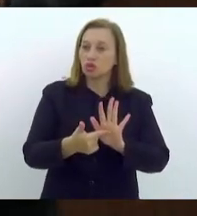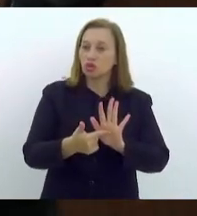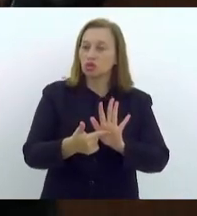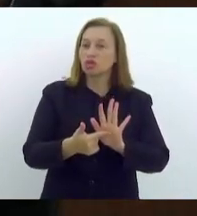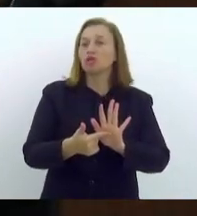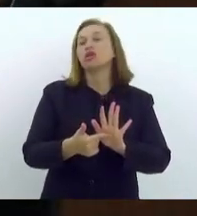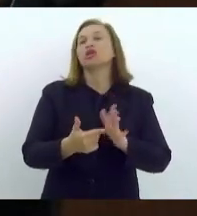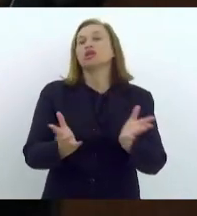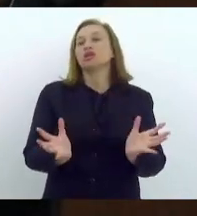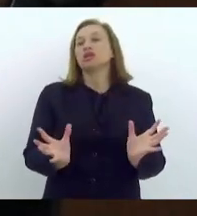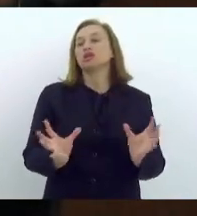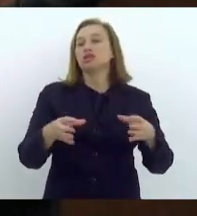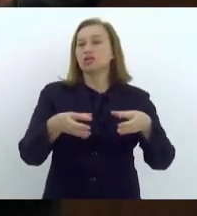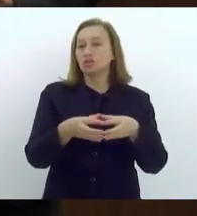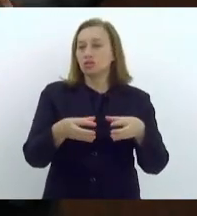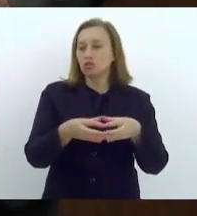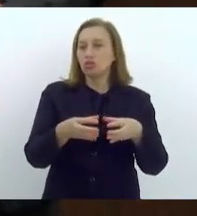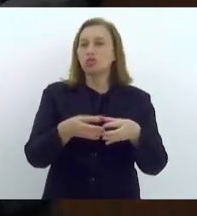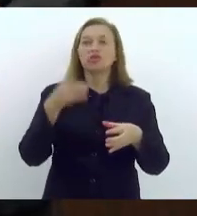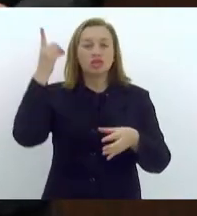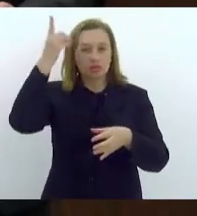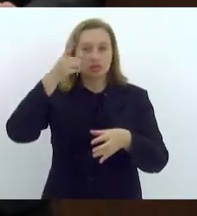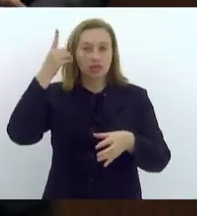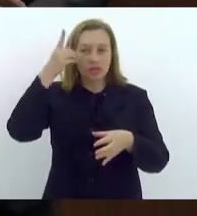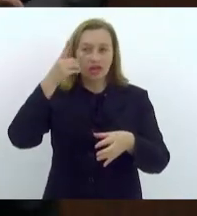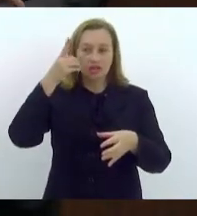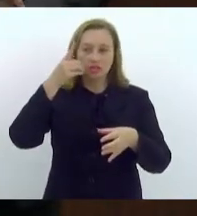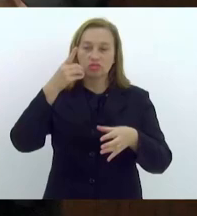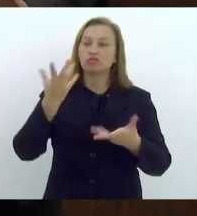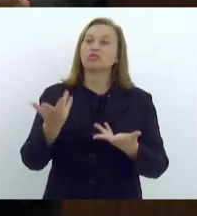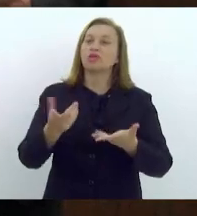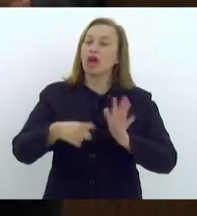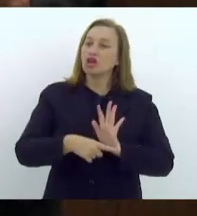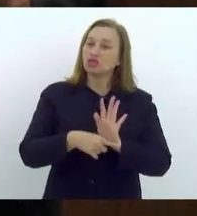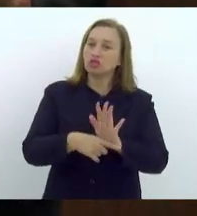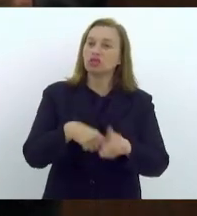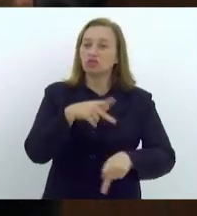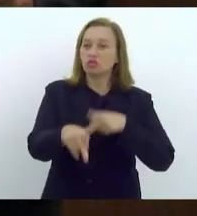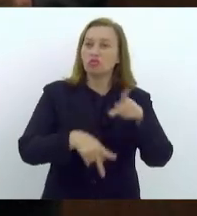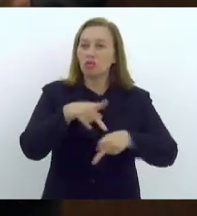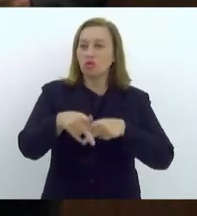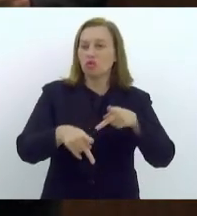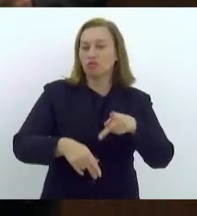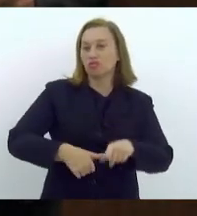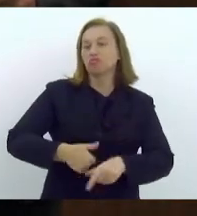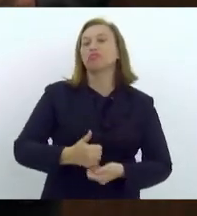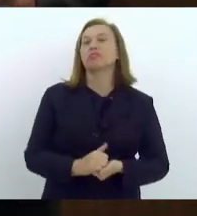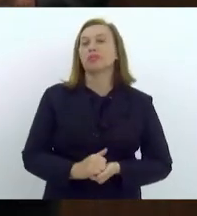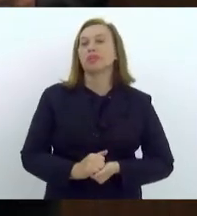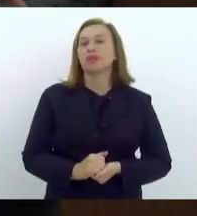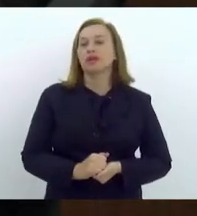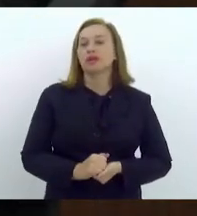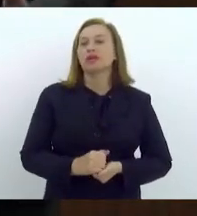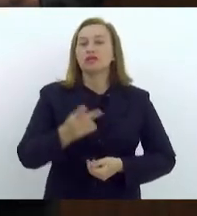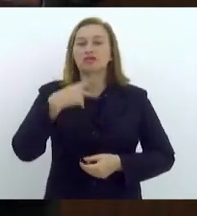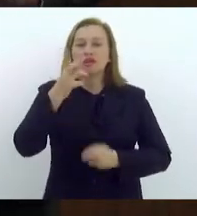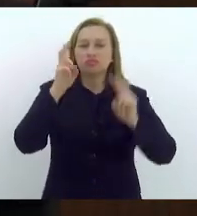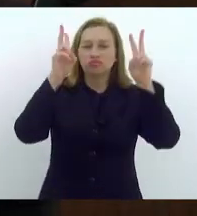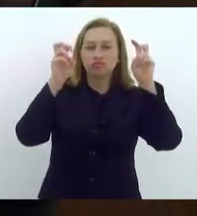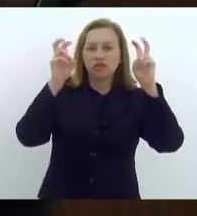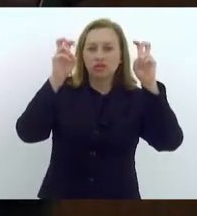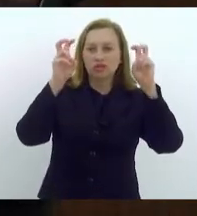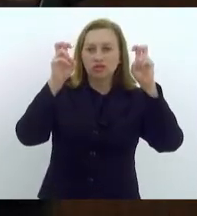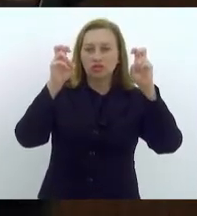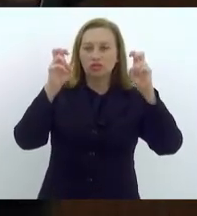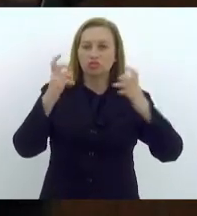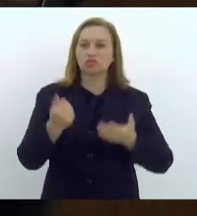grande e que a população fluminense fica sempre em primeiro lugar, já que estamos falando de uma matéria que